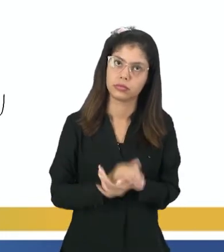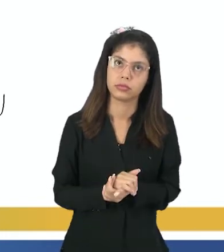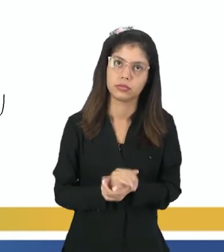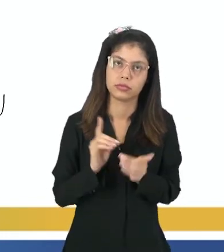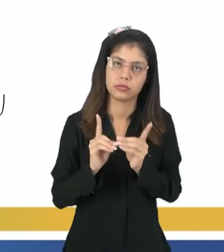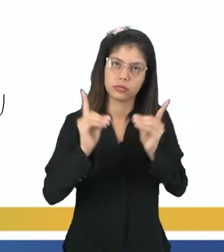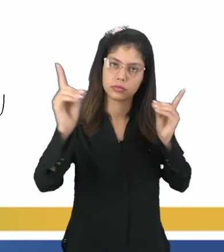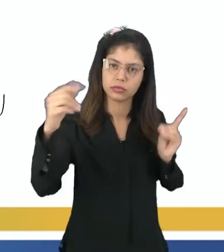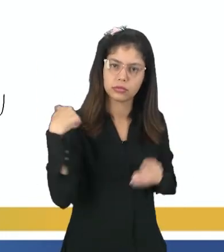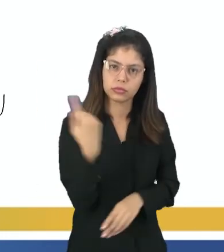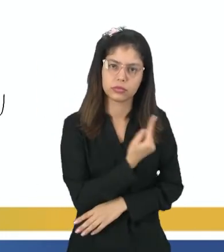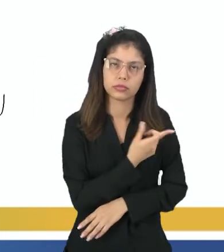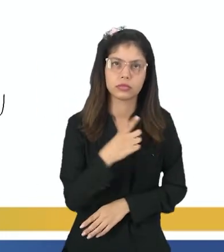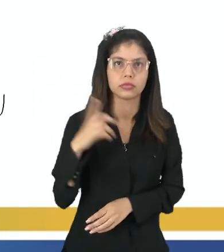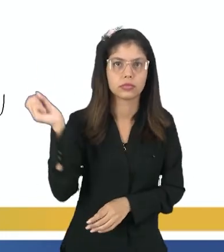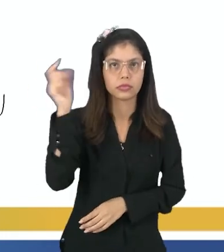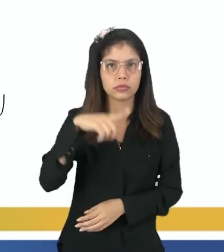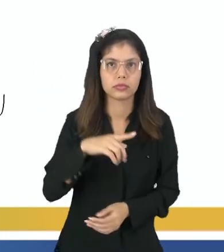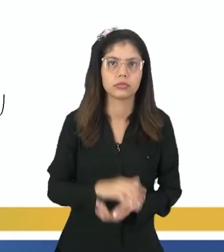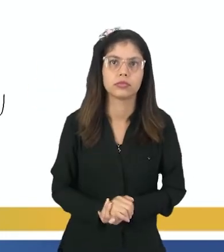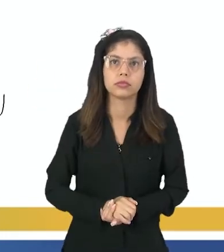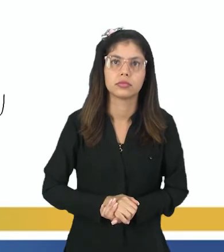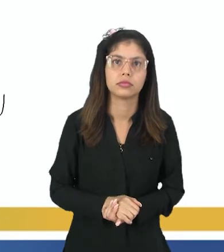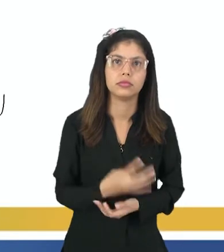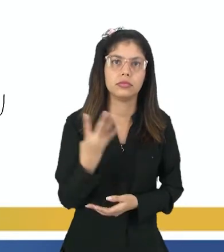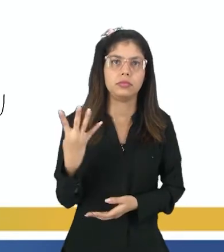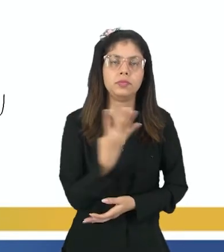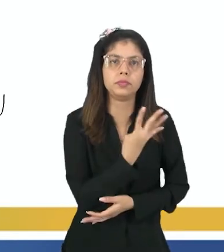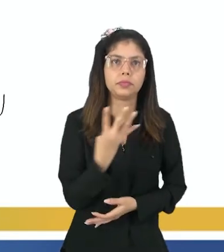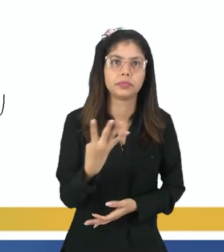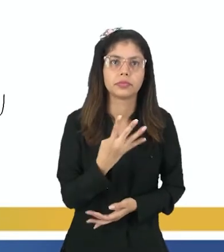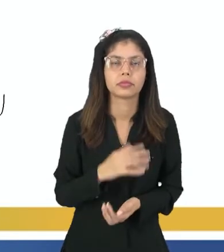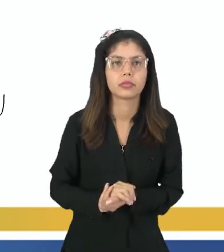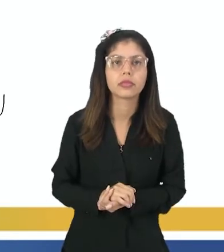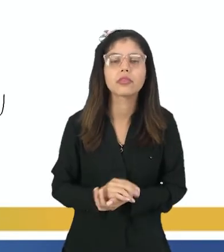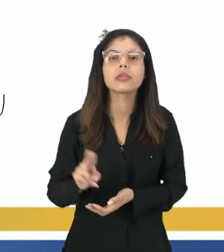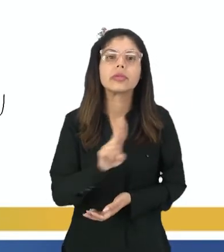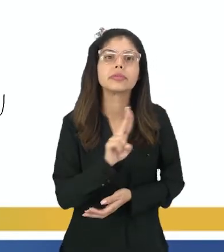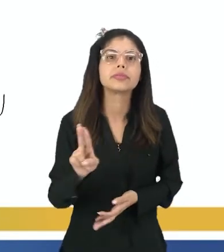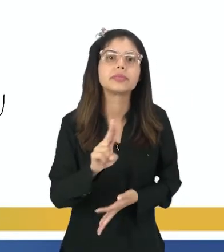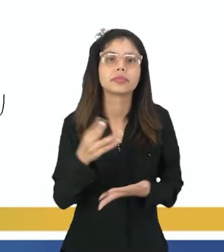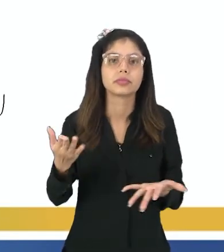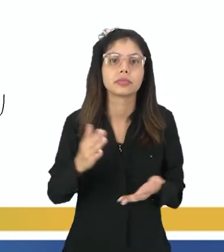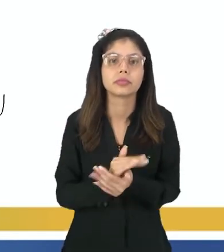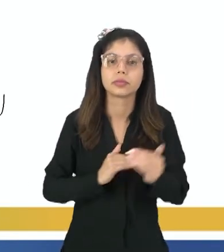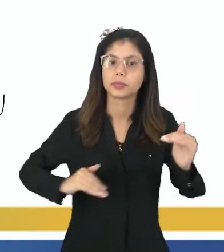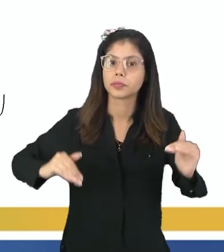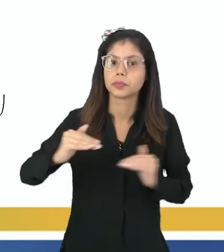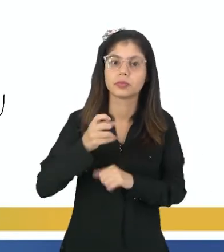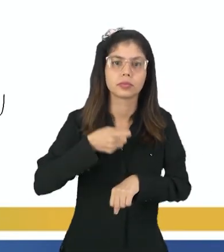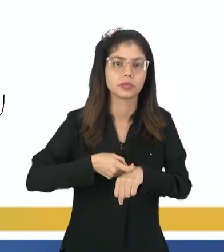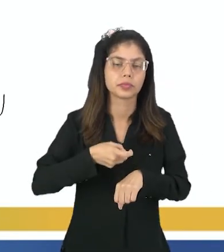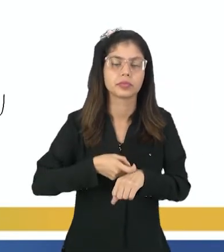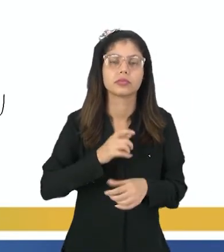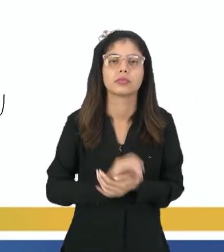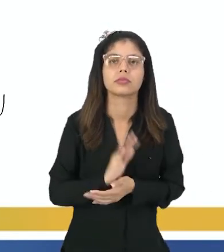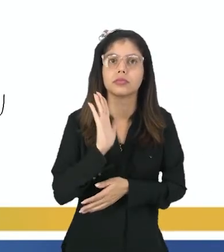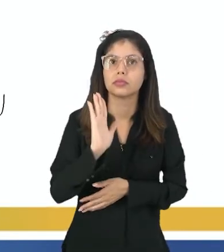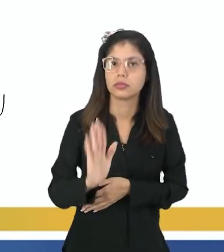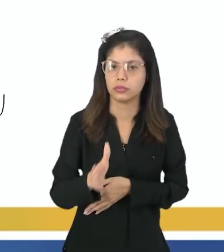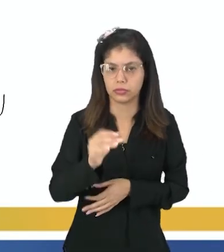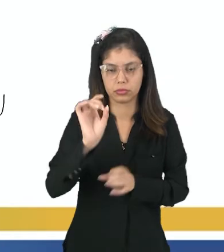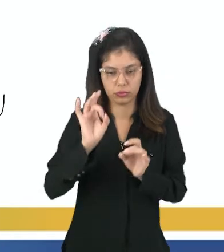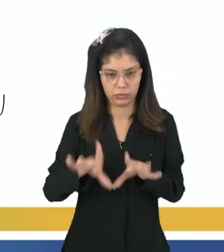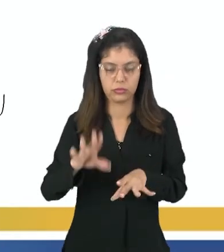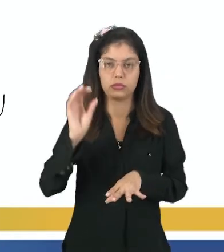à distância que nós temos ao Sol, os quatro primeiros, eles vão ter uma superfície bem sólida. Já os